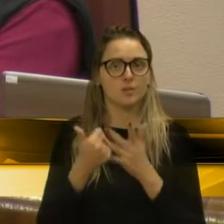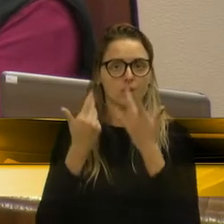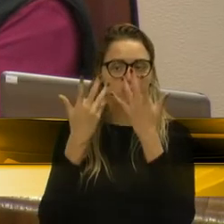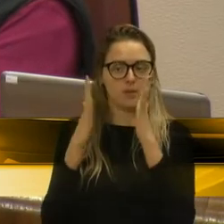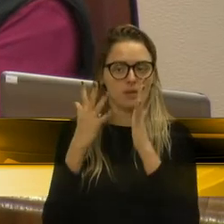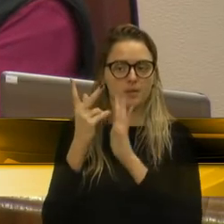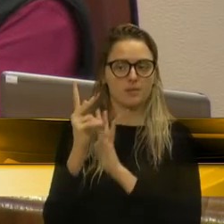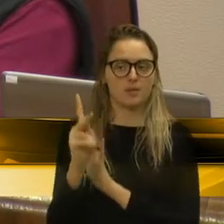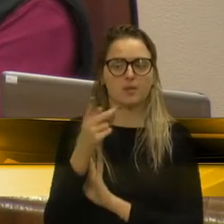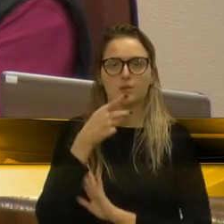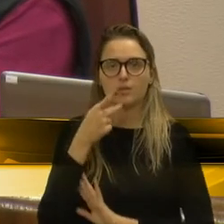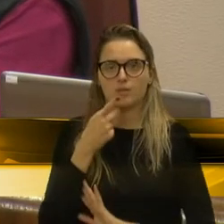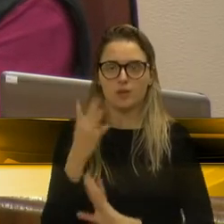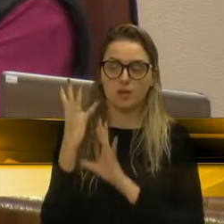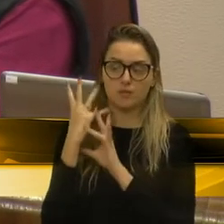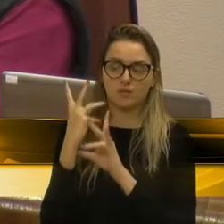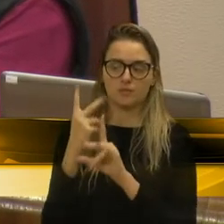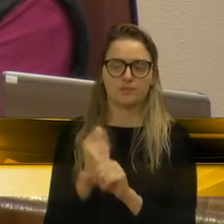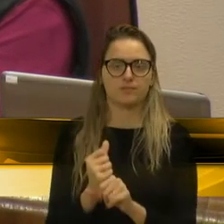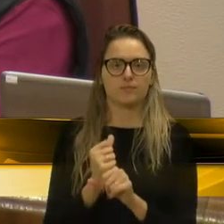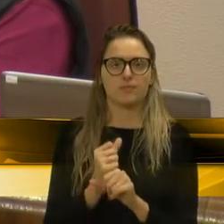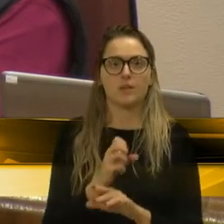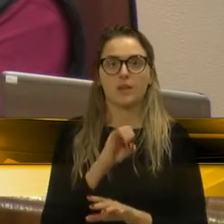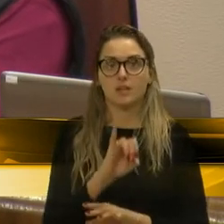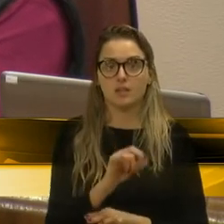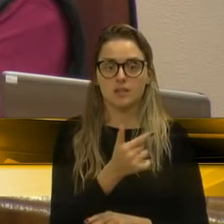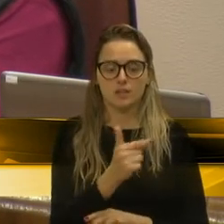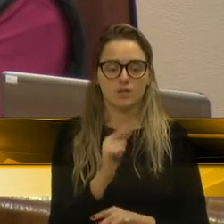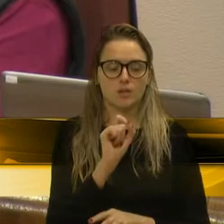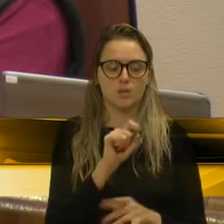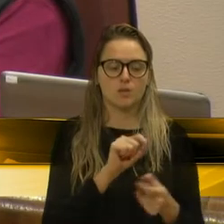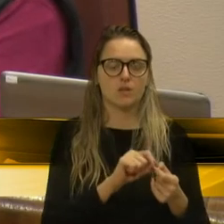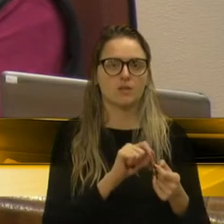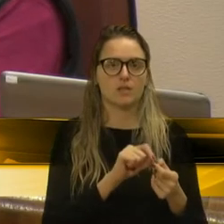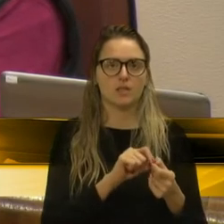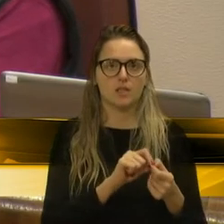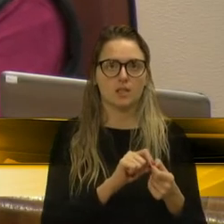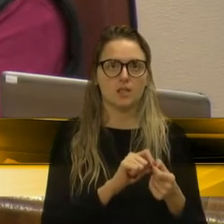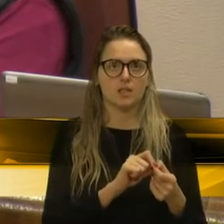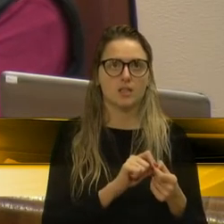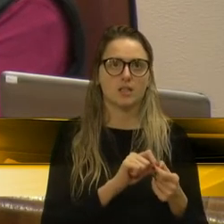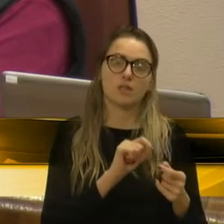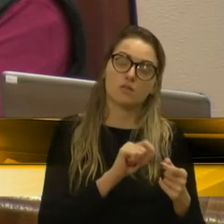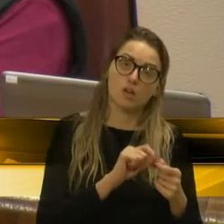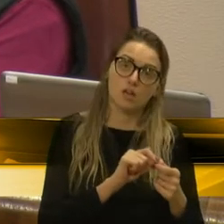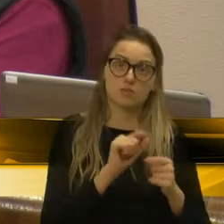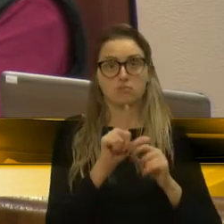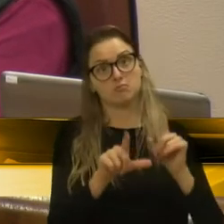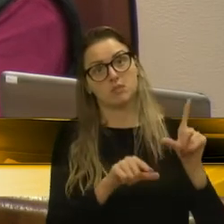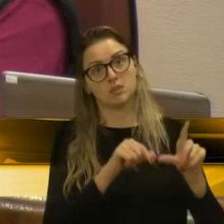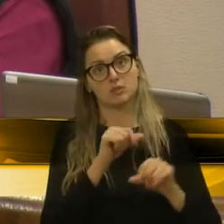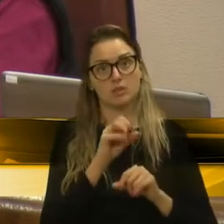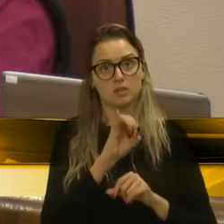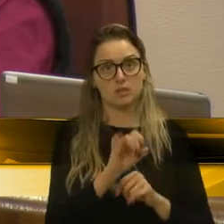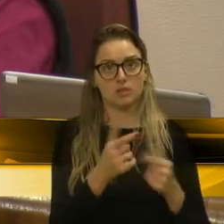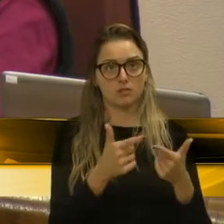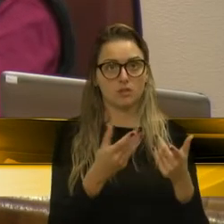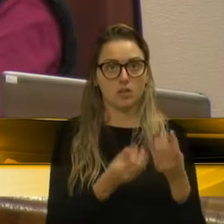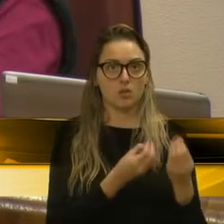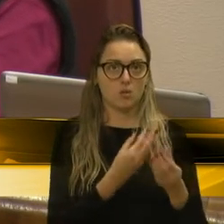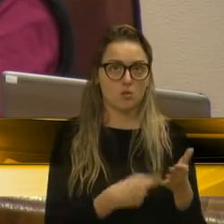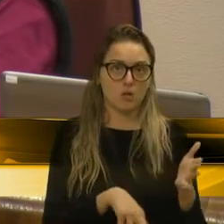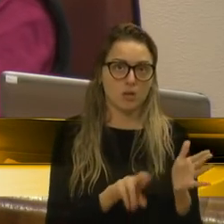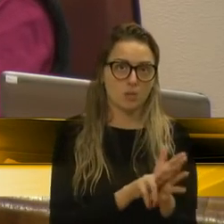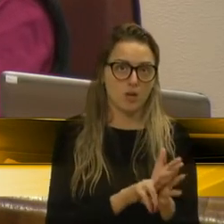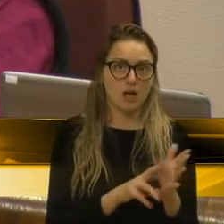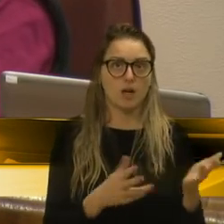a V. vossa excelência pelo resgate. Se não tem o que fazer, então, se tome uma decisão e, daqui a pouco, se não dá mais para a recuperação, manda